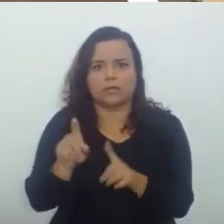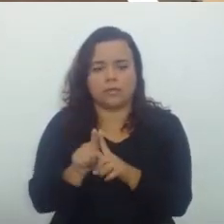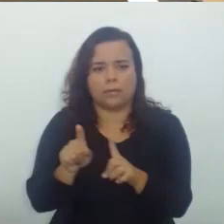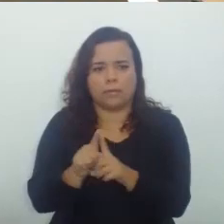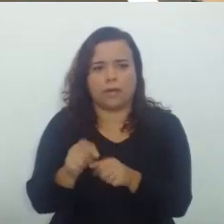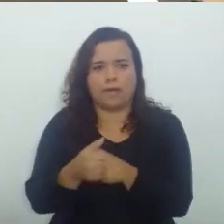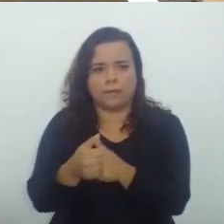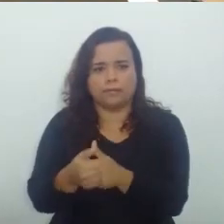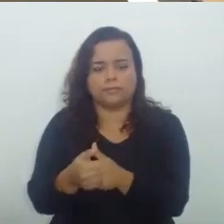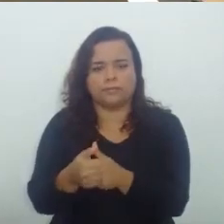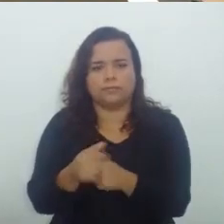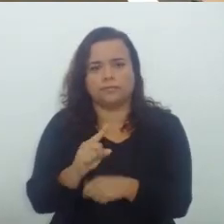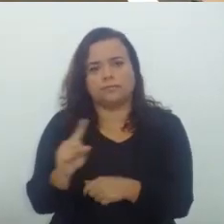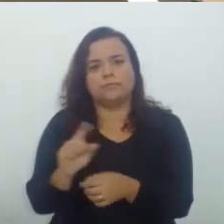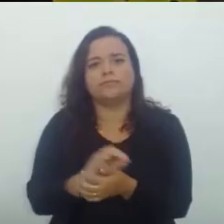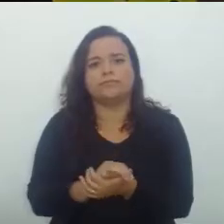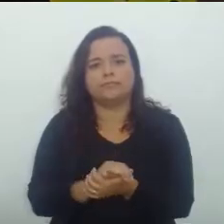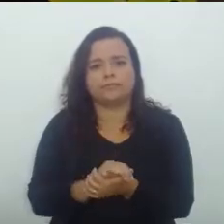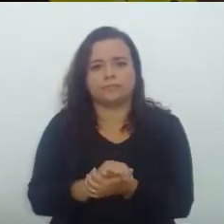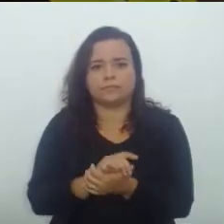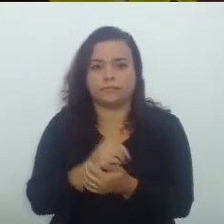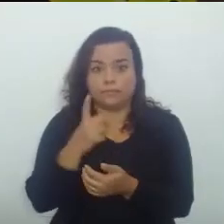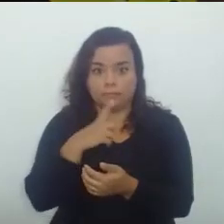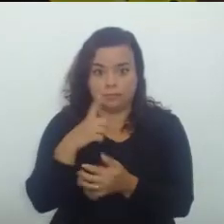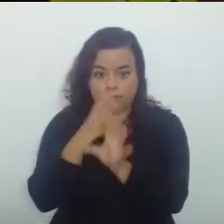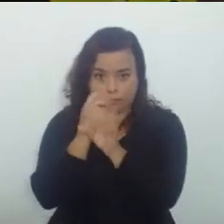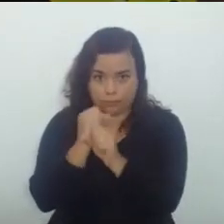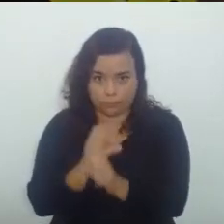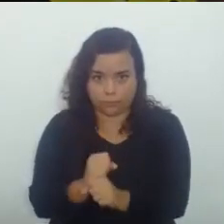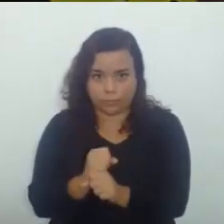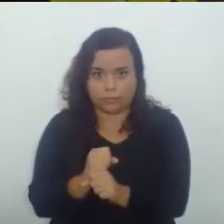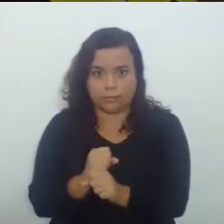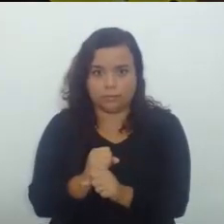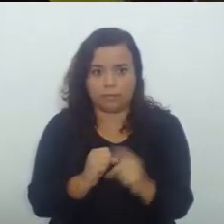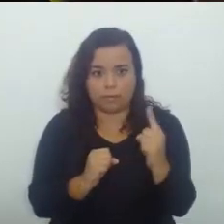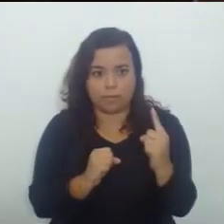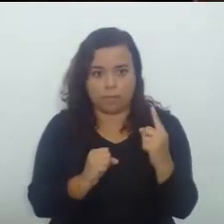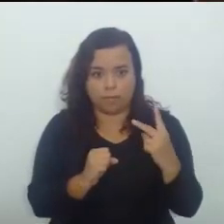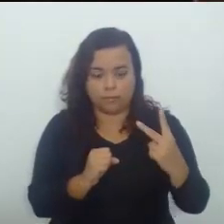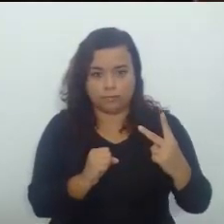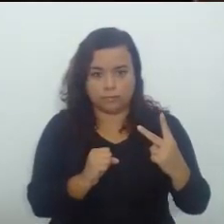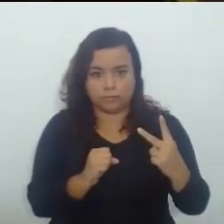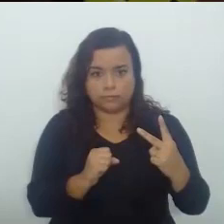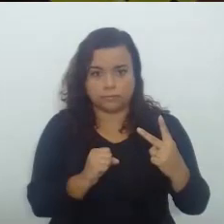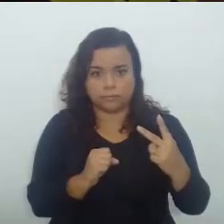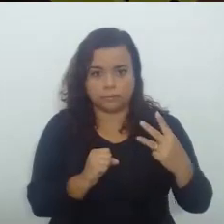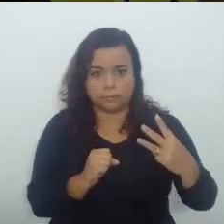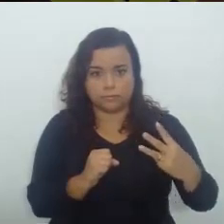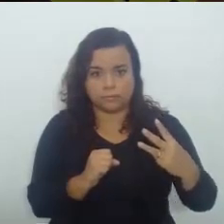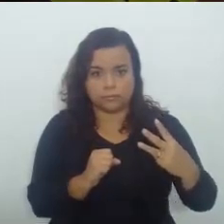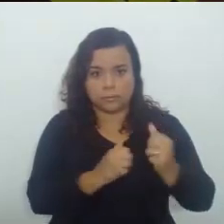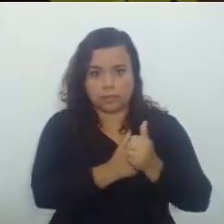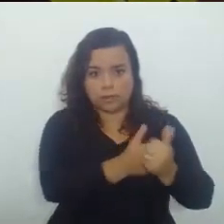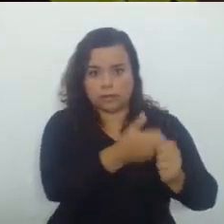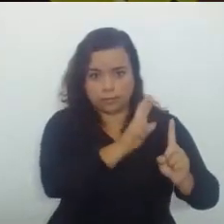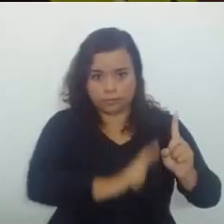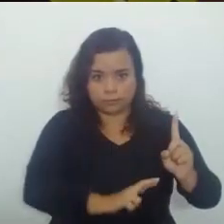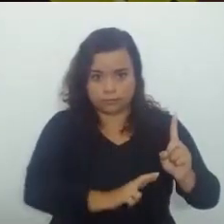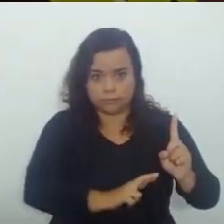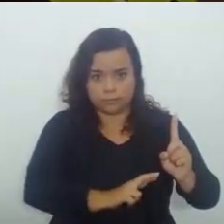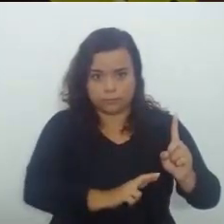Então Nós temos Um Dois Três Acompanhando o relator